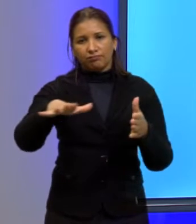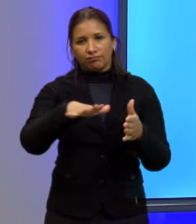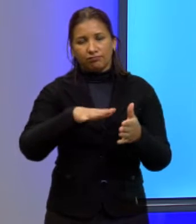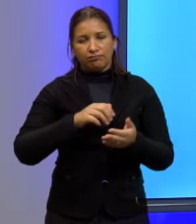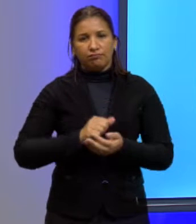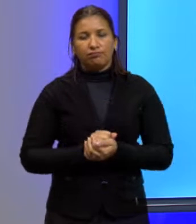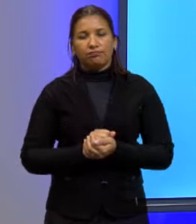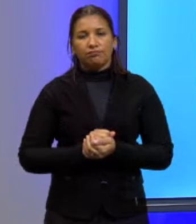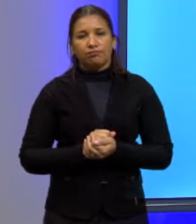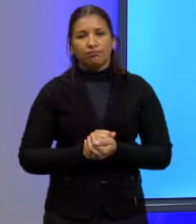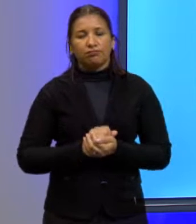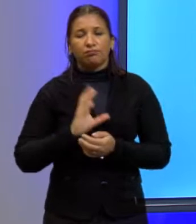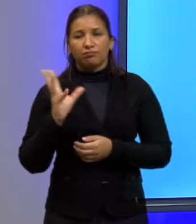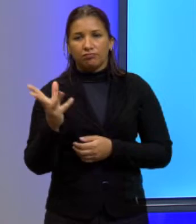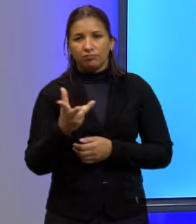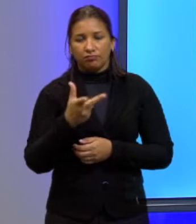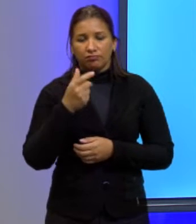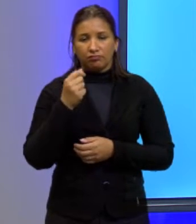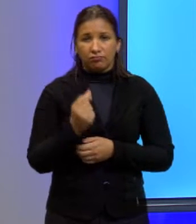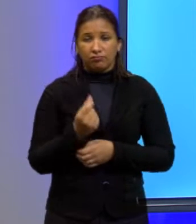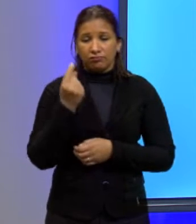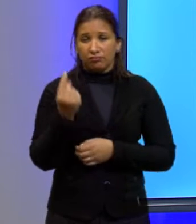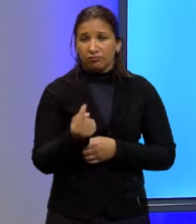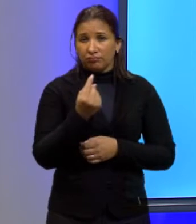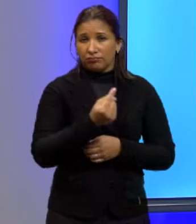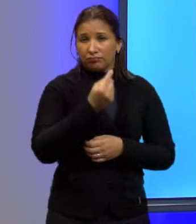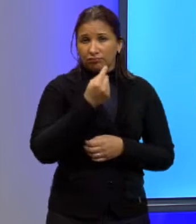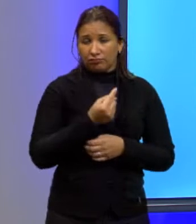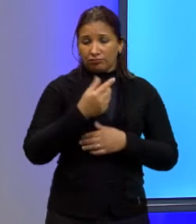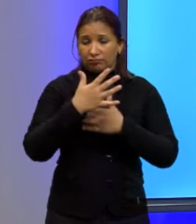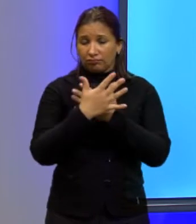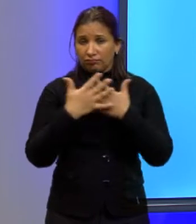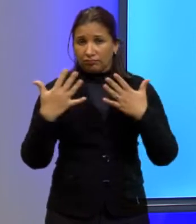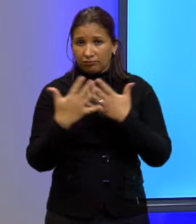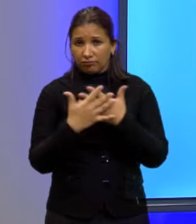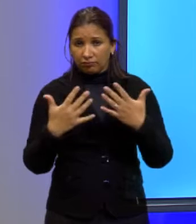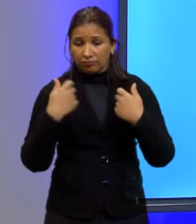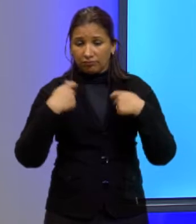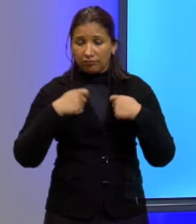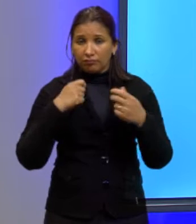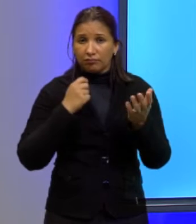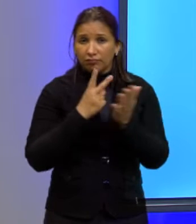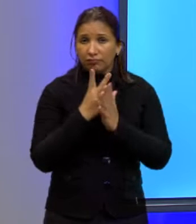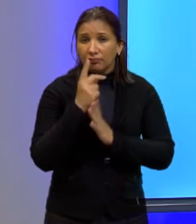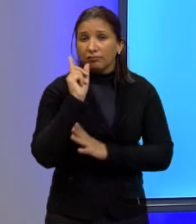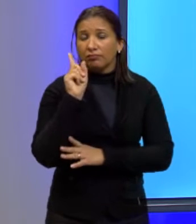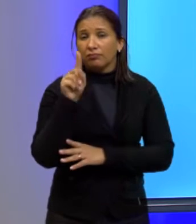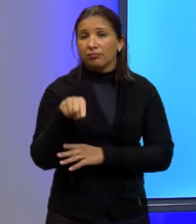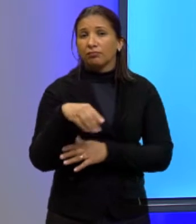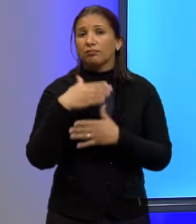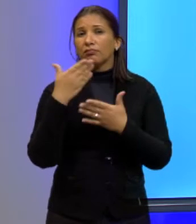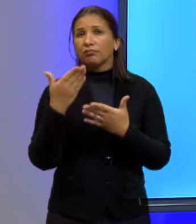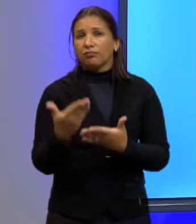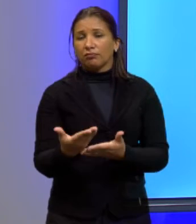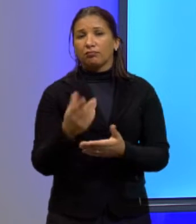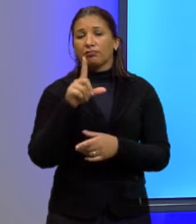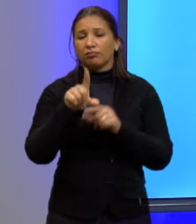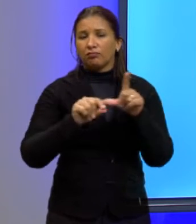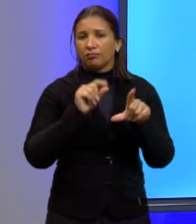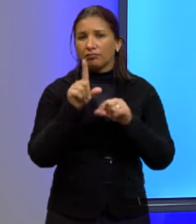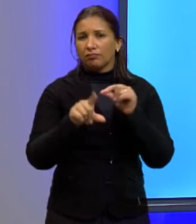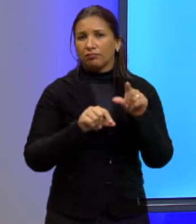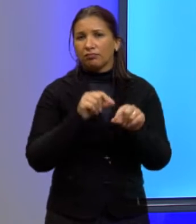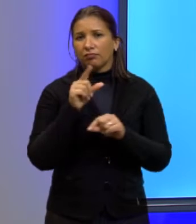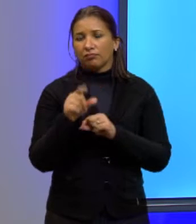A quantidade de cada tipo de tela que a empresa deve comprar é as alternativas